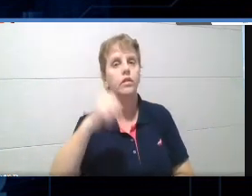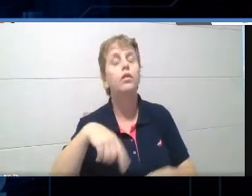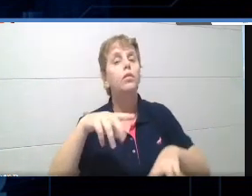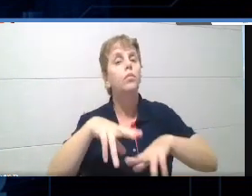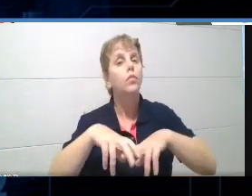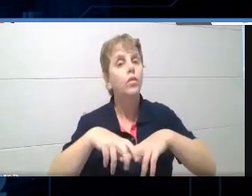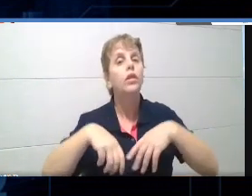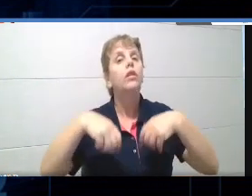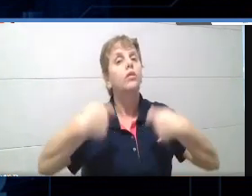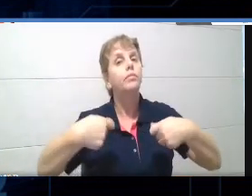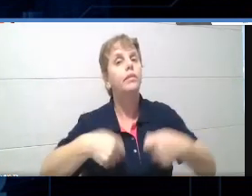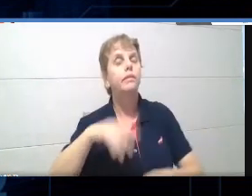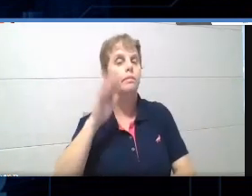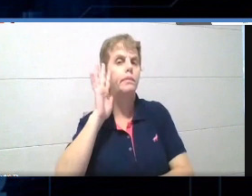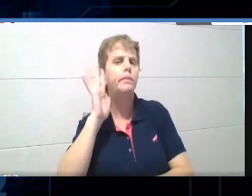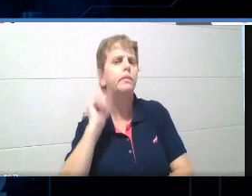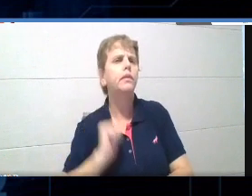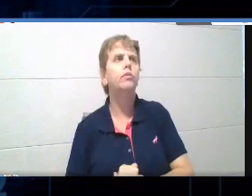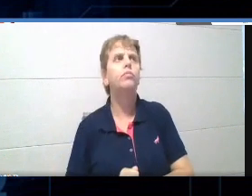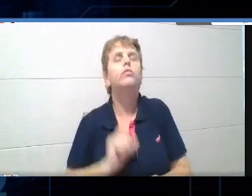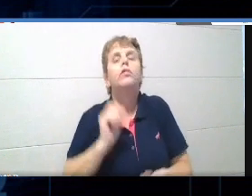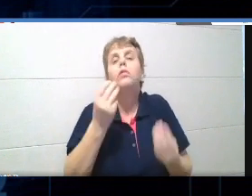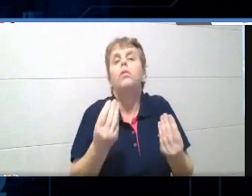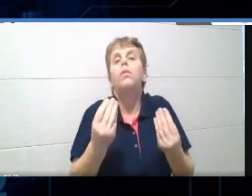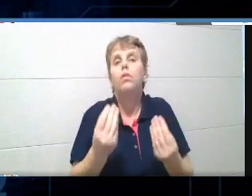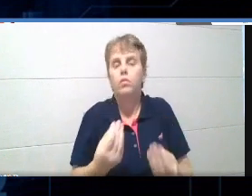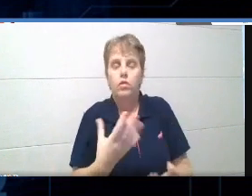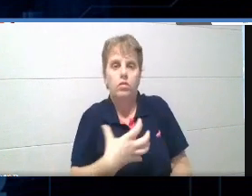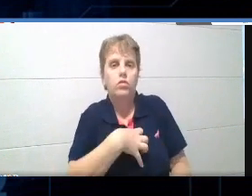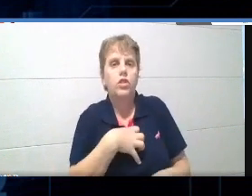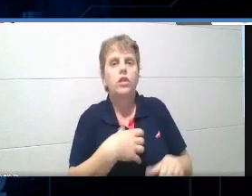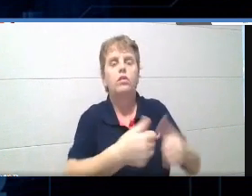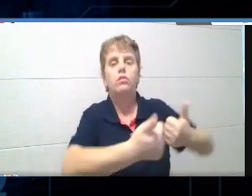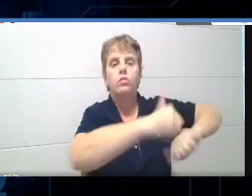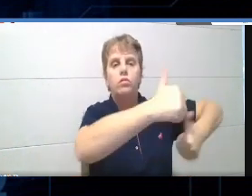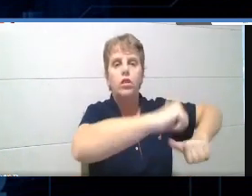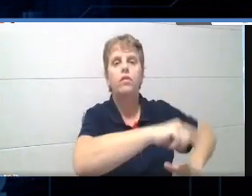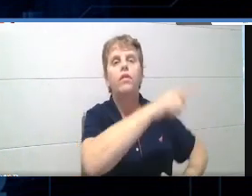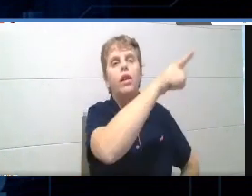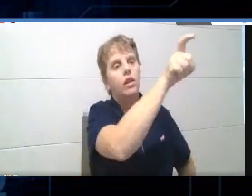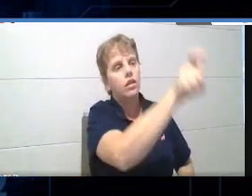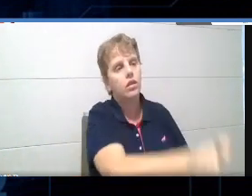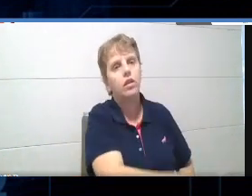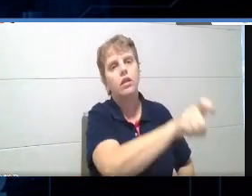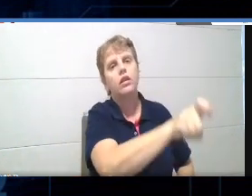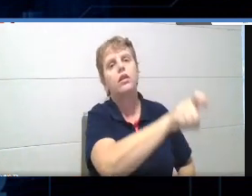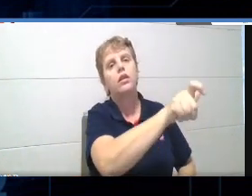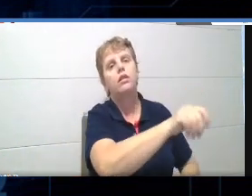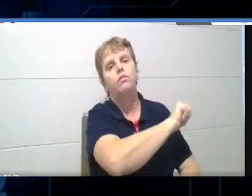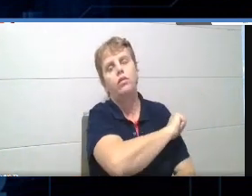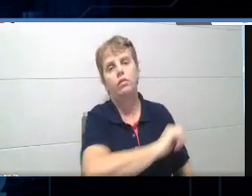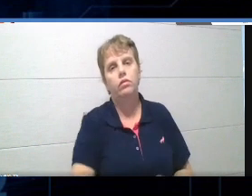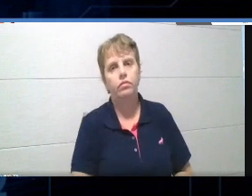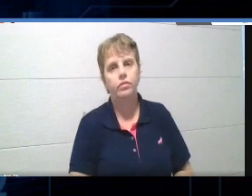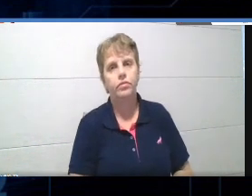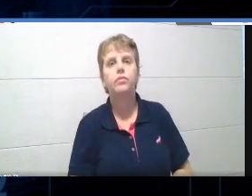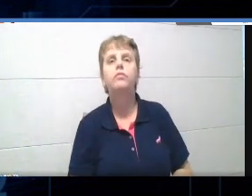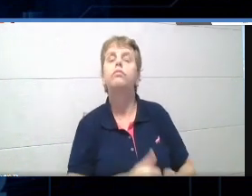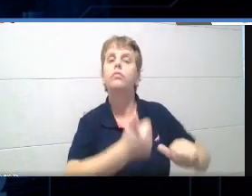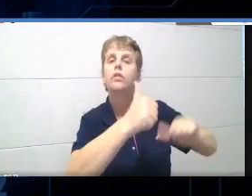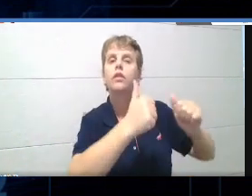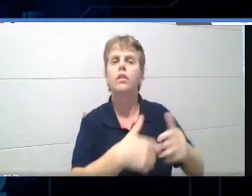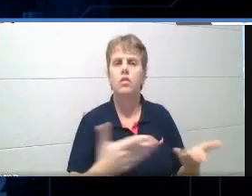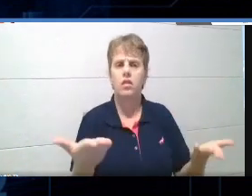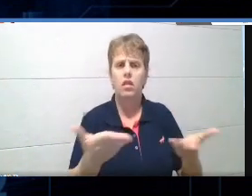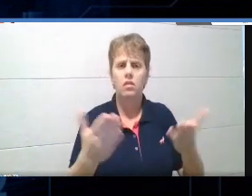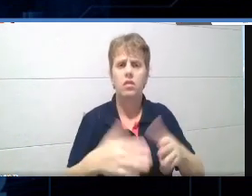jornada para ressignificar essa aprendizagem e, assim, ressignificar esses processos avaliativos para essa educação digital,